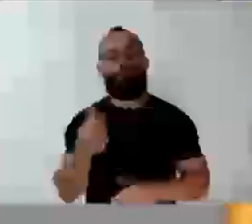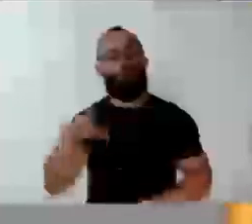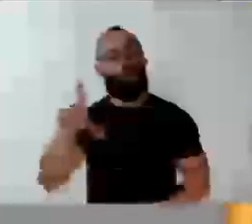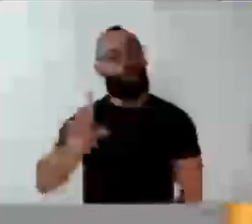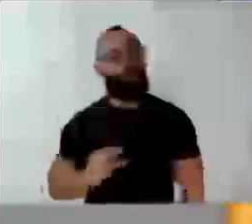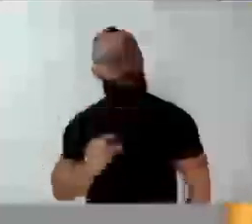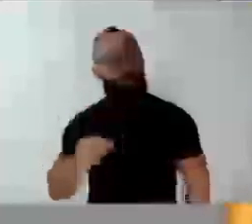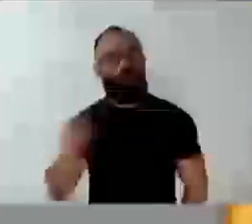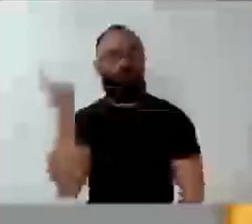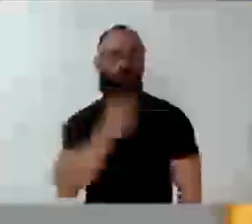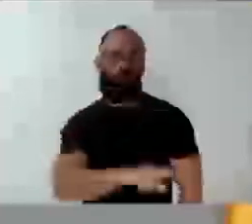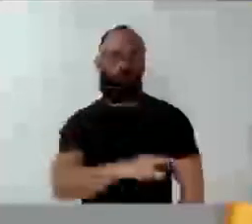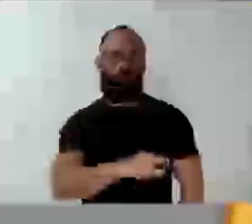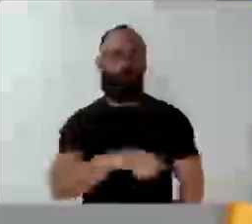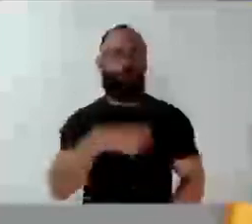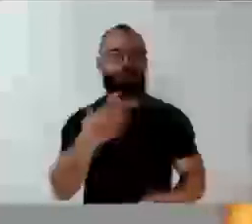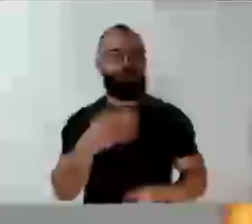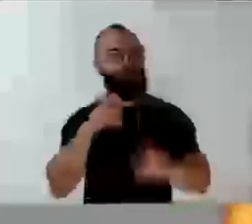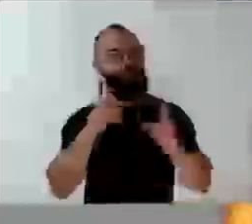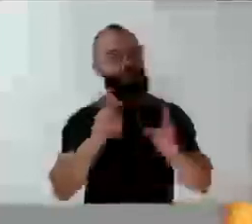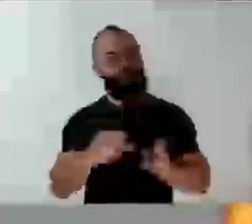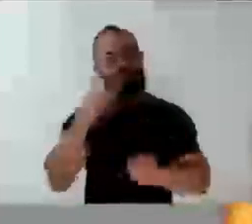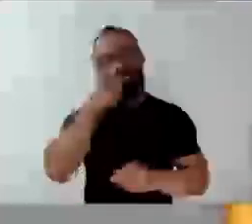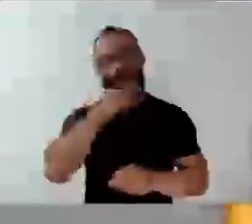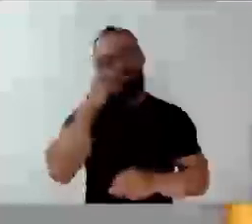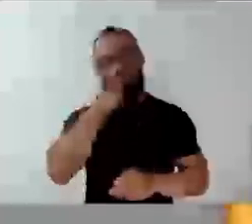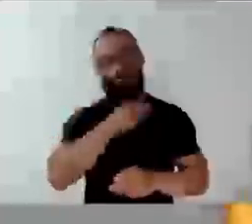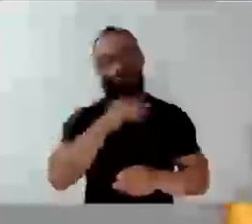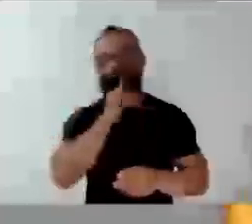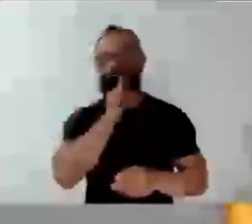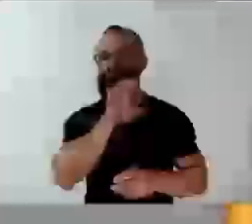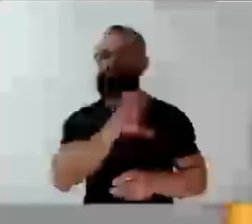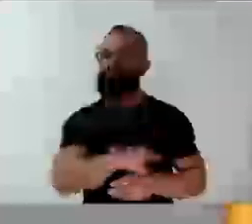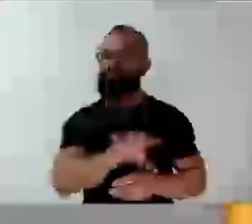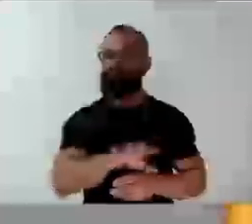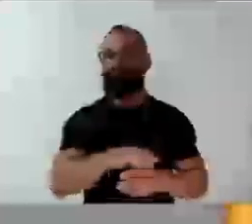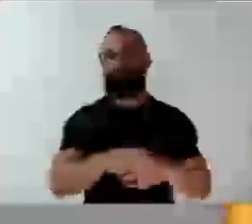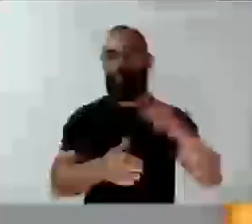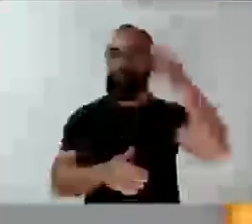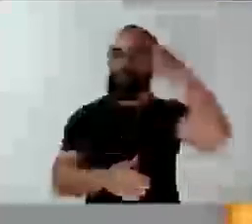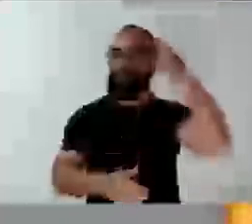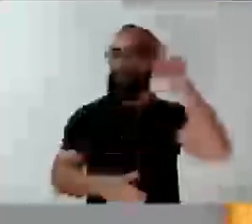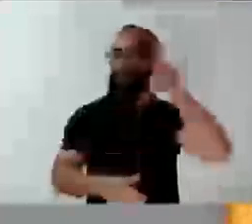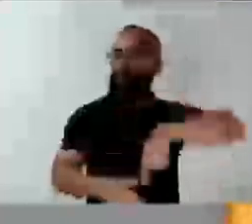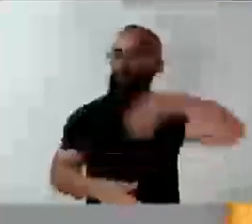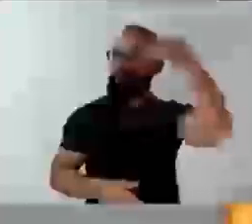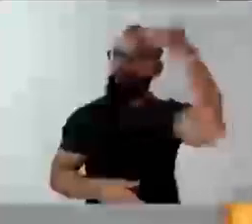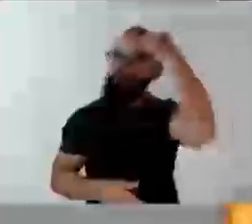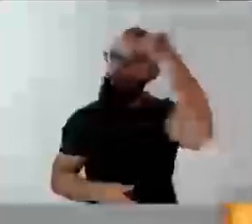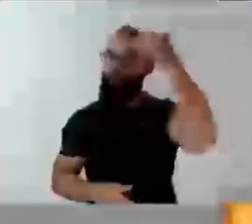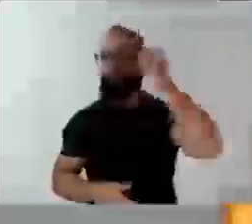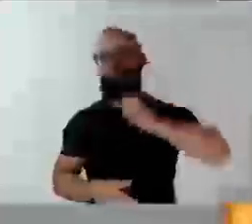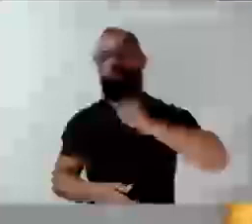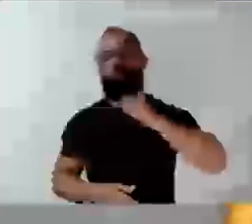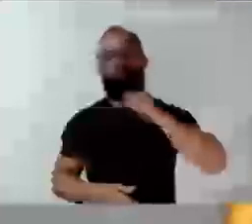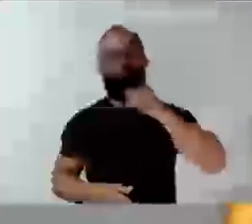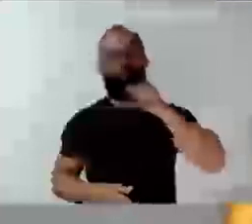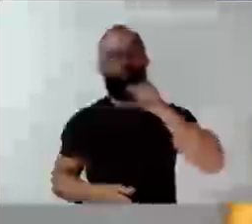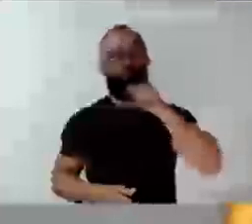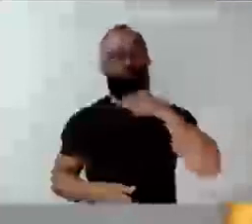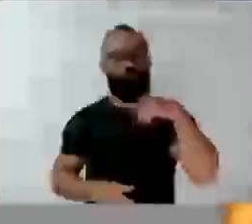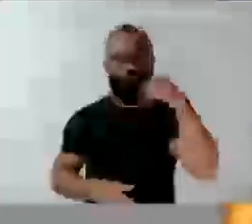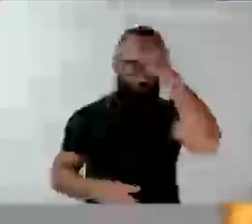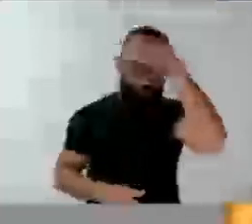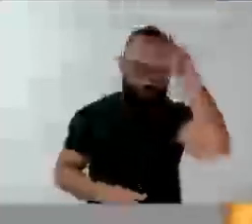coleta do lixo na nossa cidade. Porque, por vezes, a população pensa que é o prefeito, que o secretário, que são os vereadores que têm a culpa direta